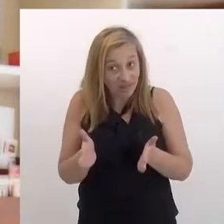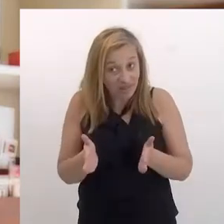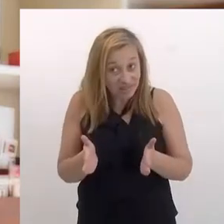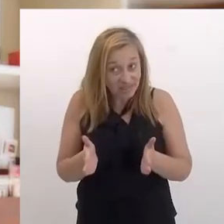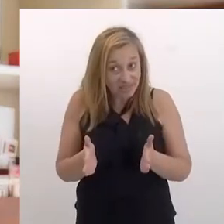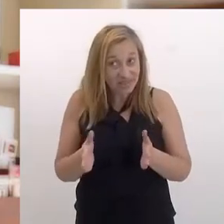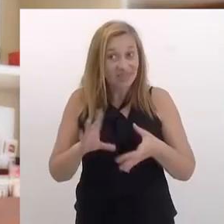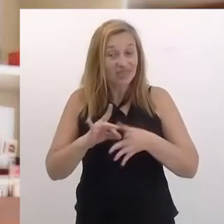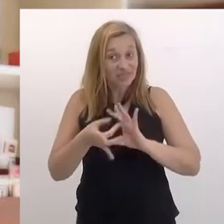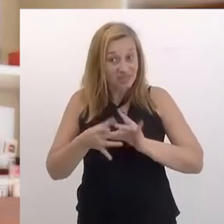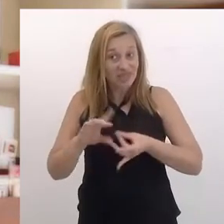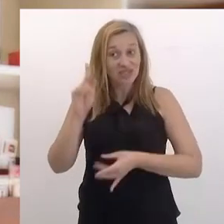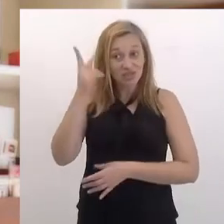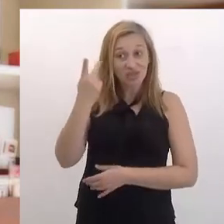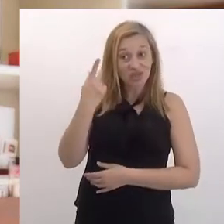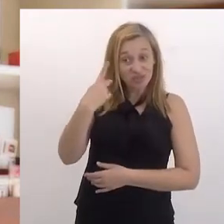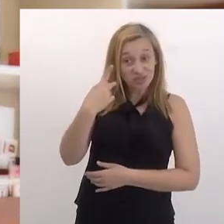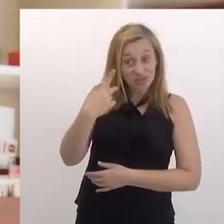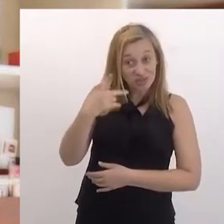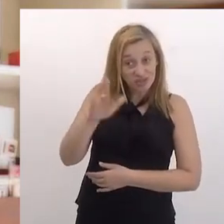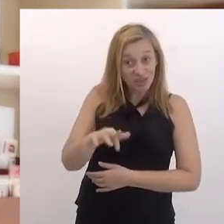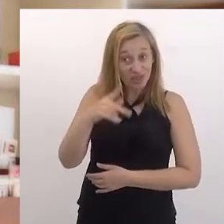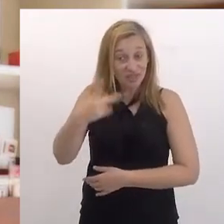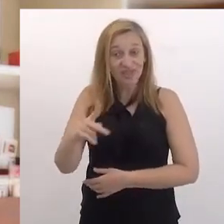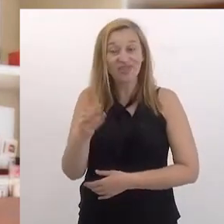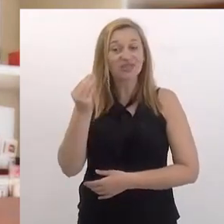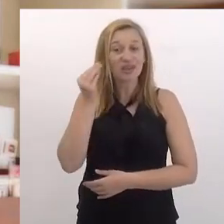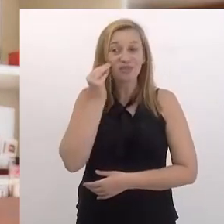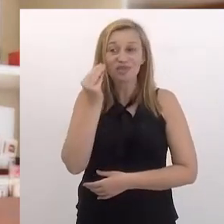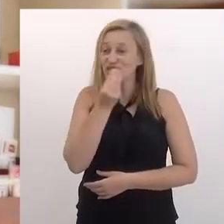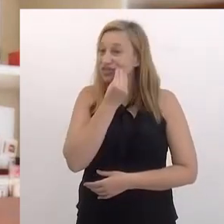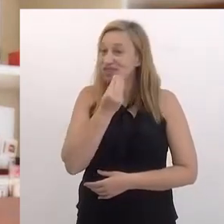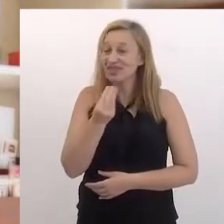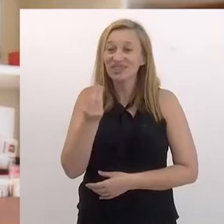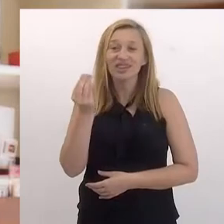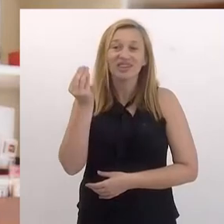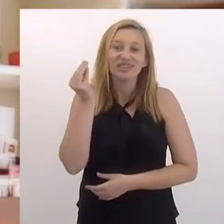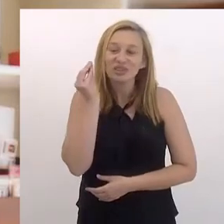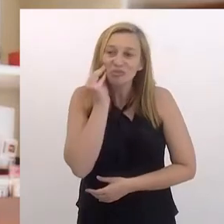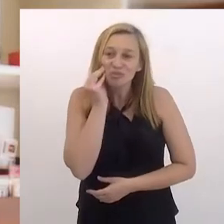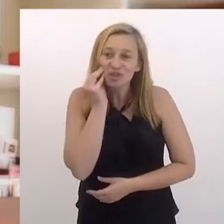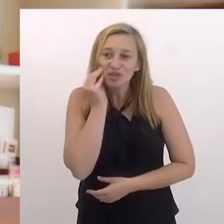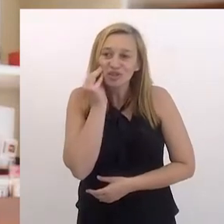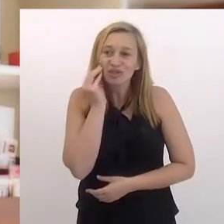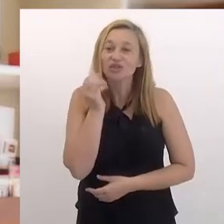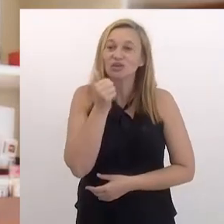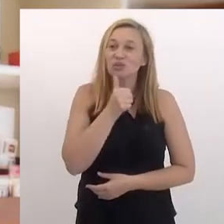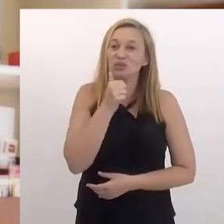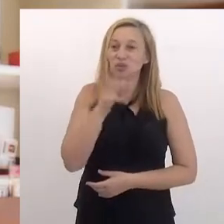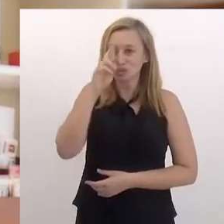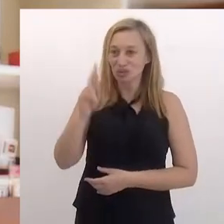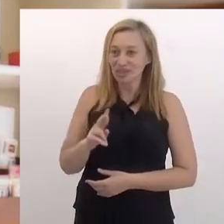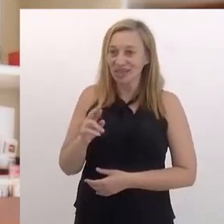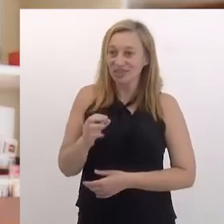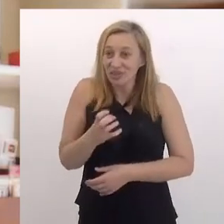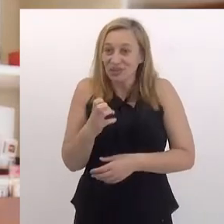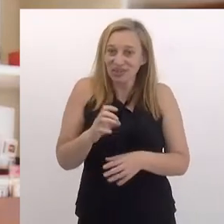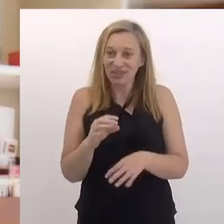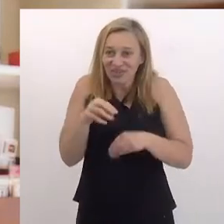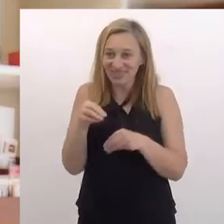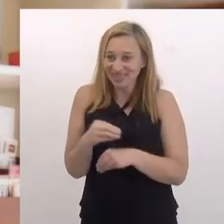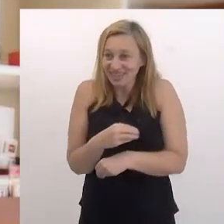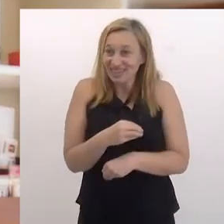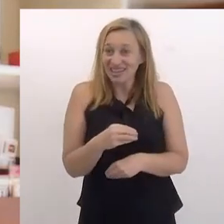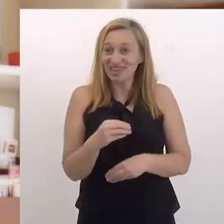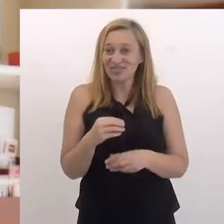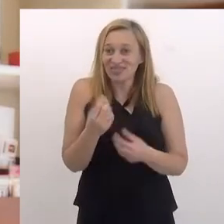agora, num contexto histórico diferente do seu. E aí eu fui dar beijinho e dei um beijo no rosto de um menino russo. Ele